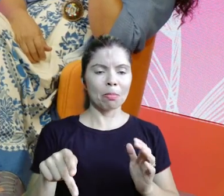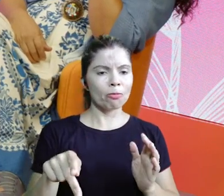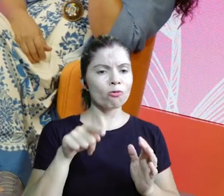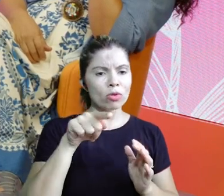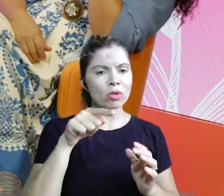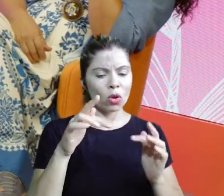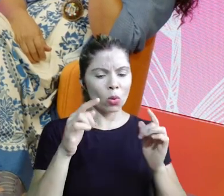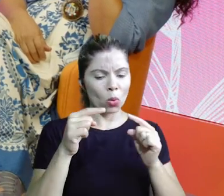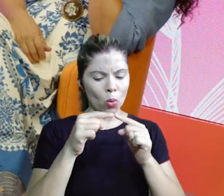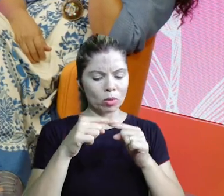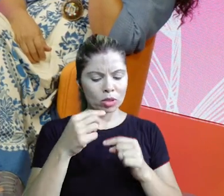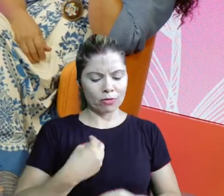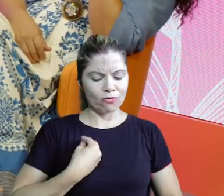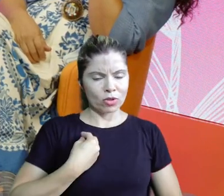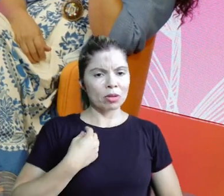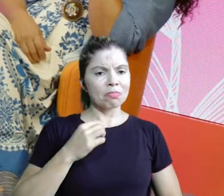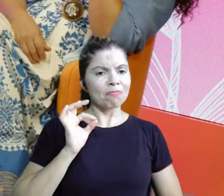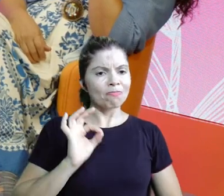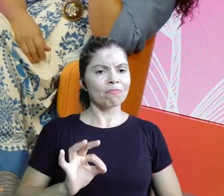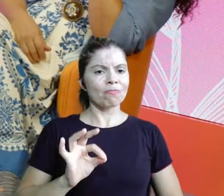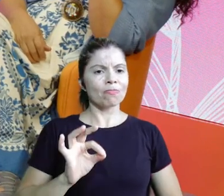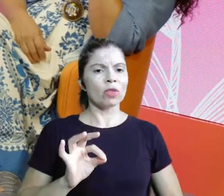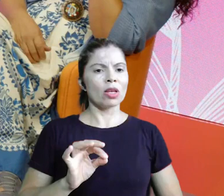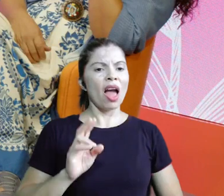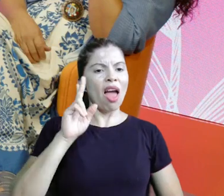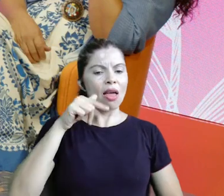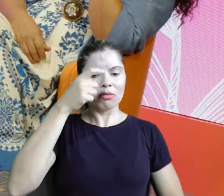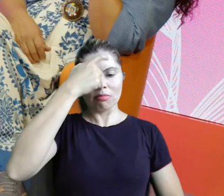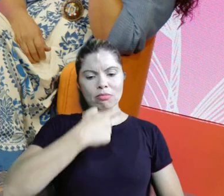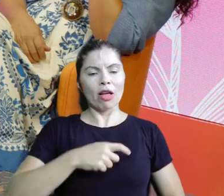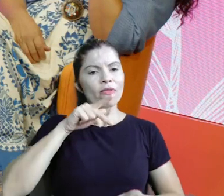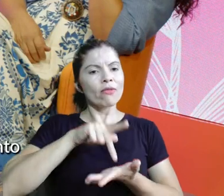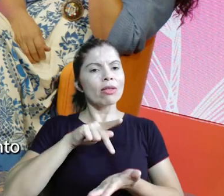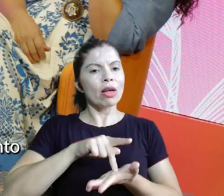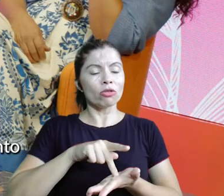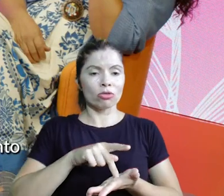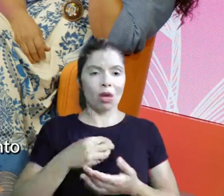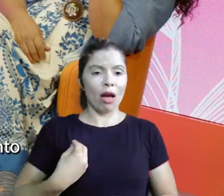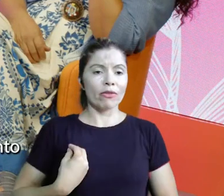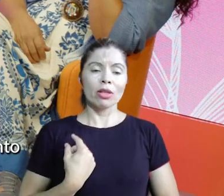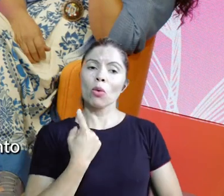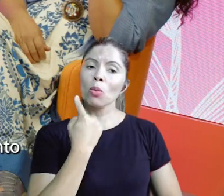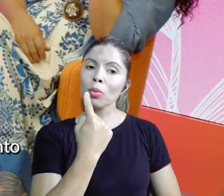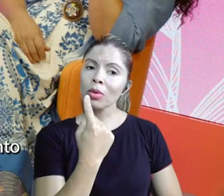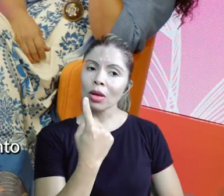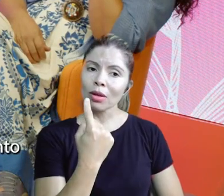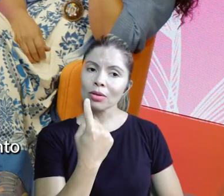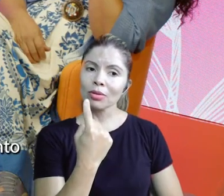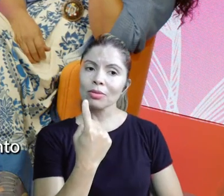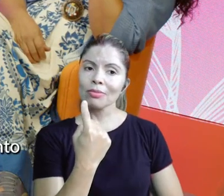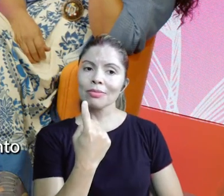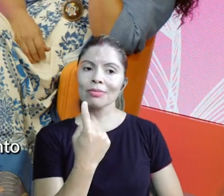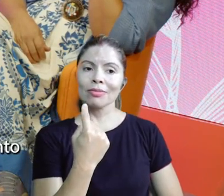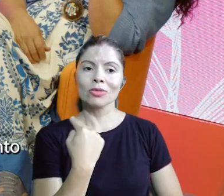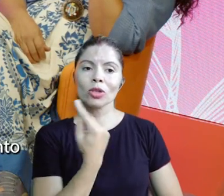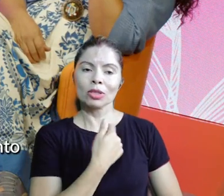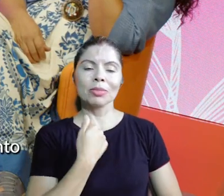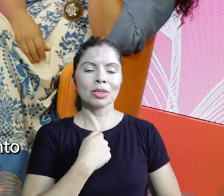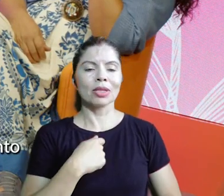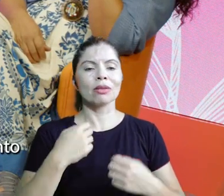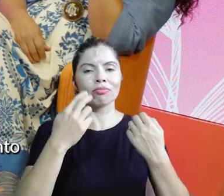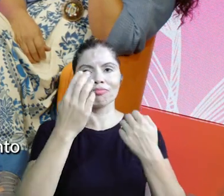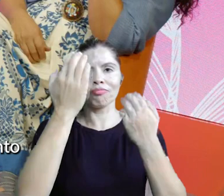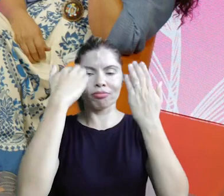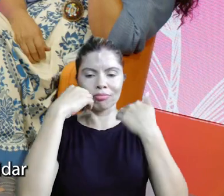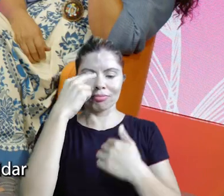você mesmo eu acho que e viver a sua vida porque ela é única e aí a gente tem que ter esse movimento de